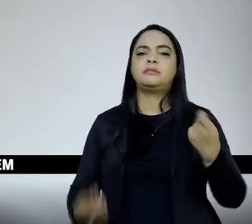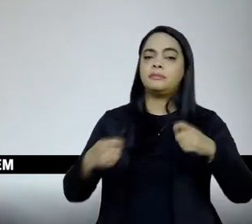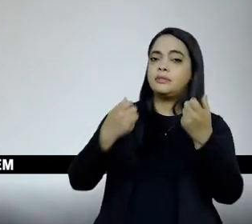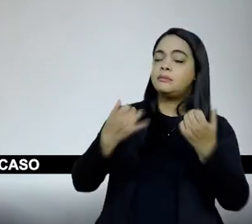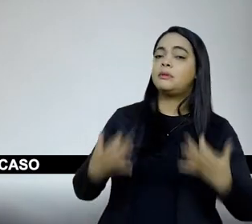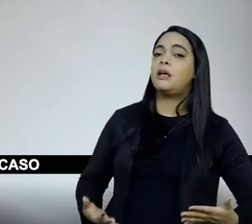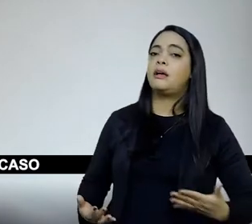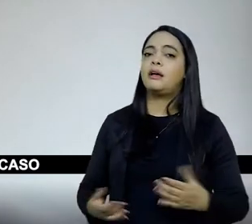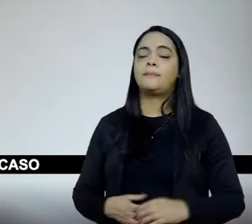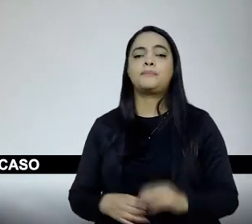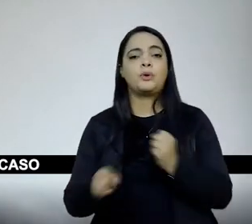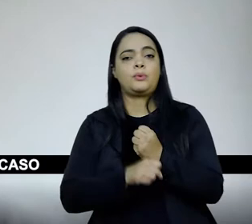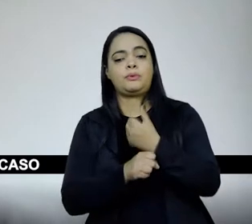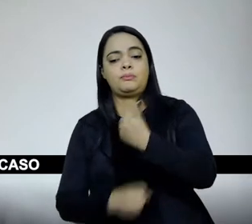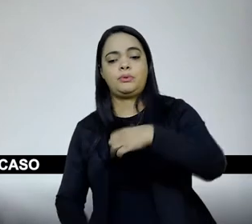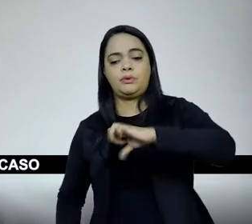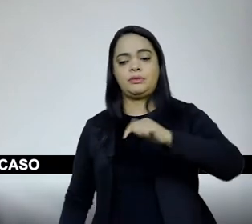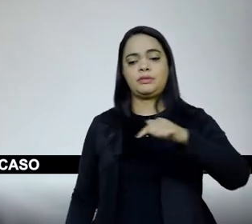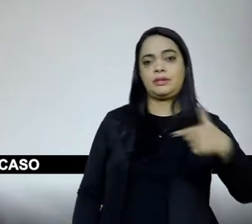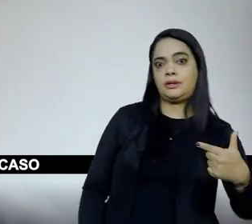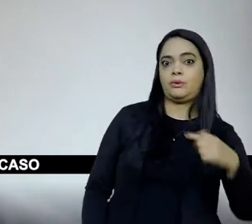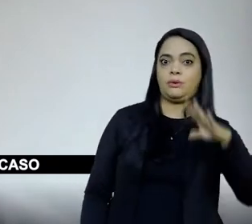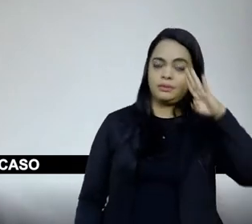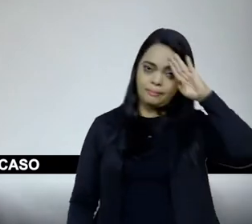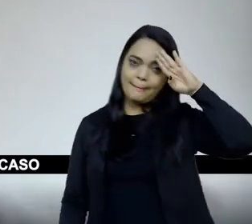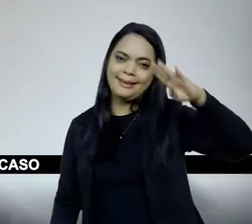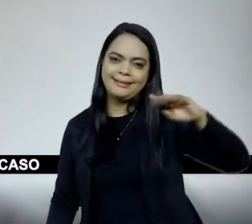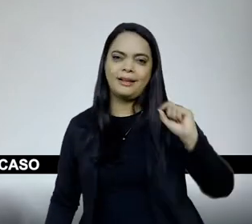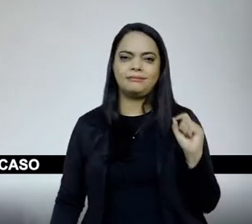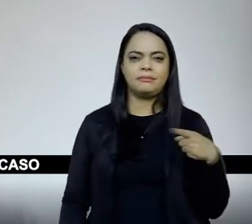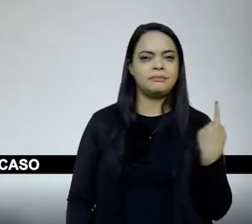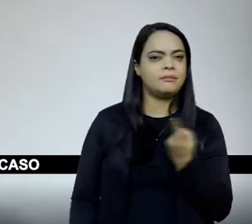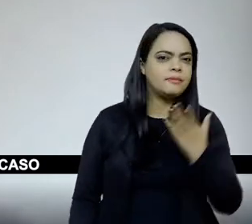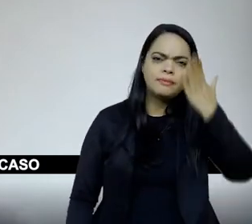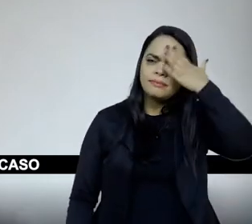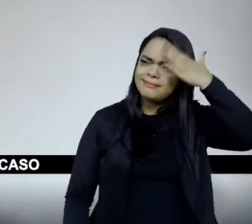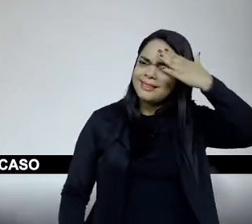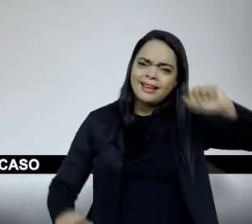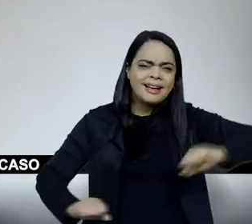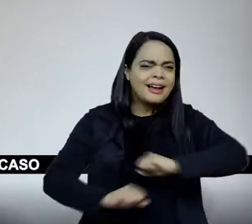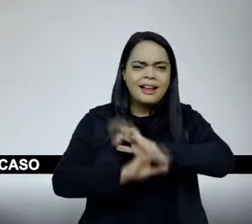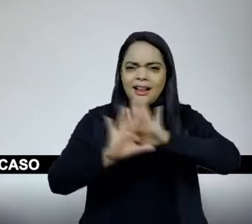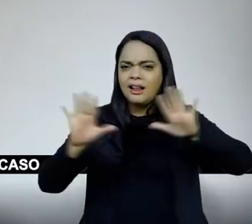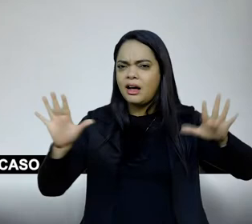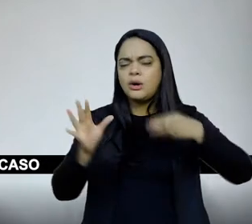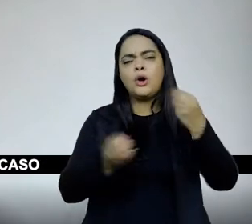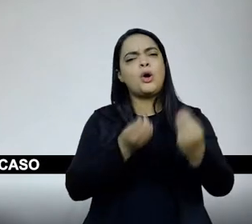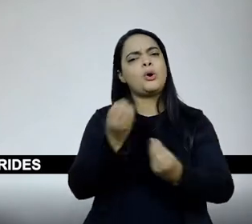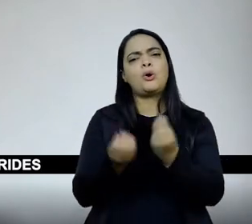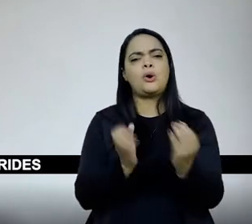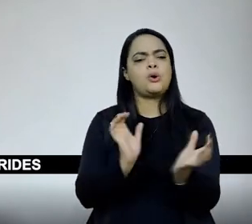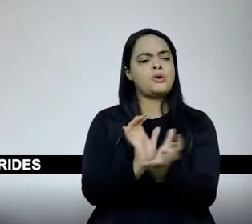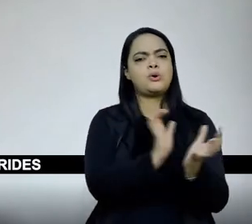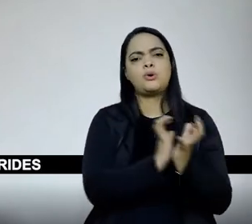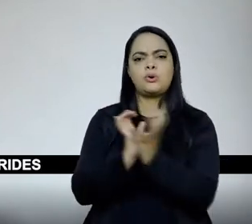por exemplo, em 1972, inclusive, para que a gente entenda mais claramente como esses grupos, e aí, no